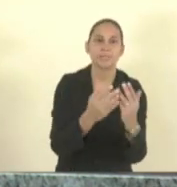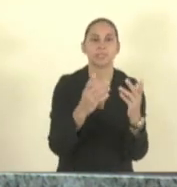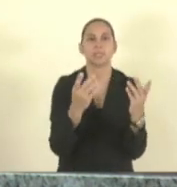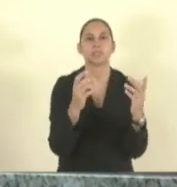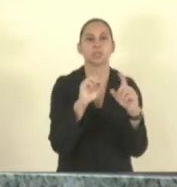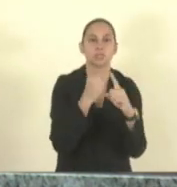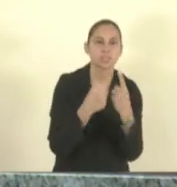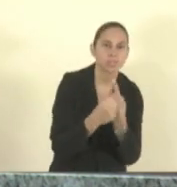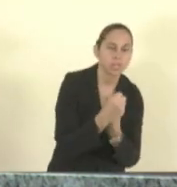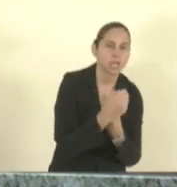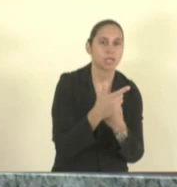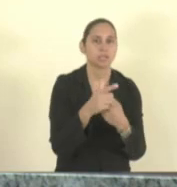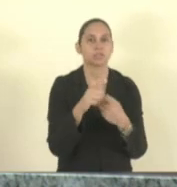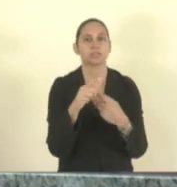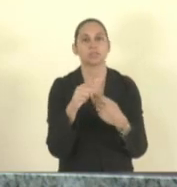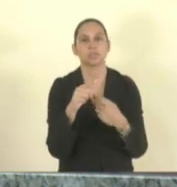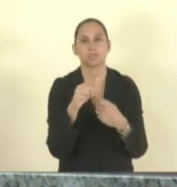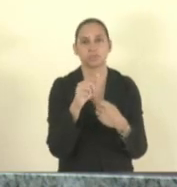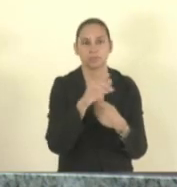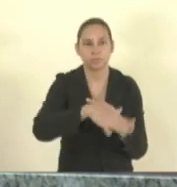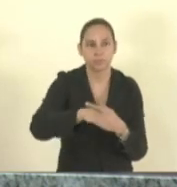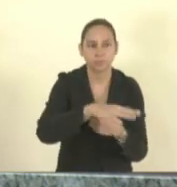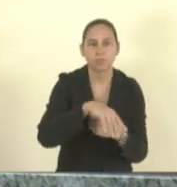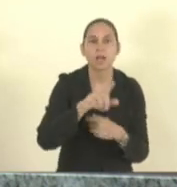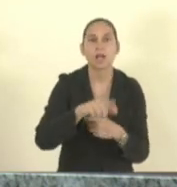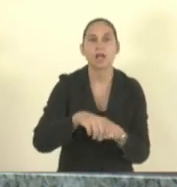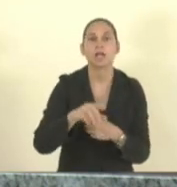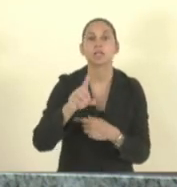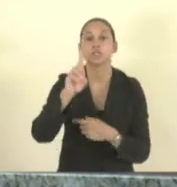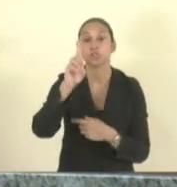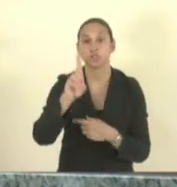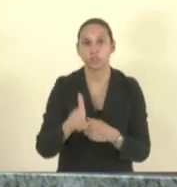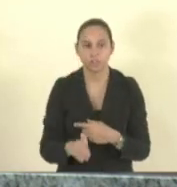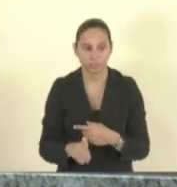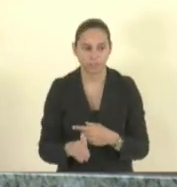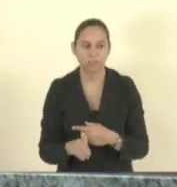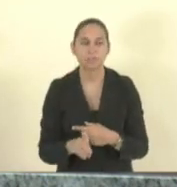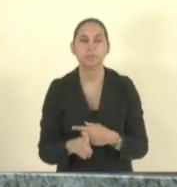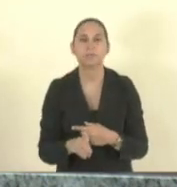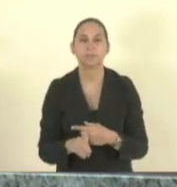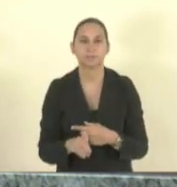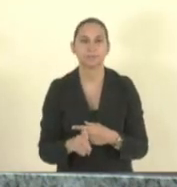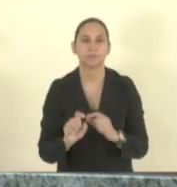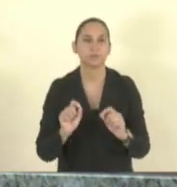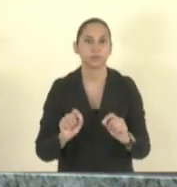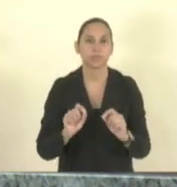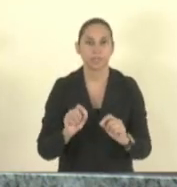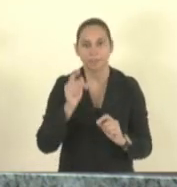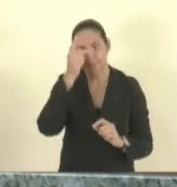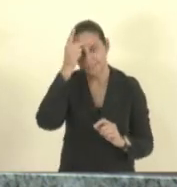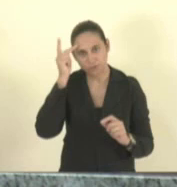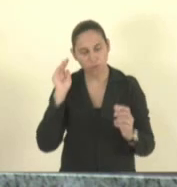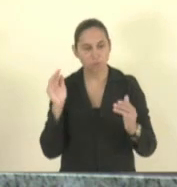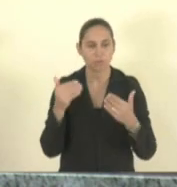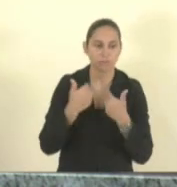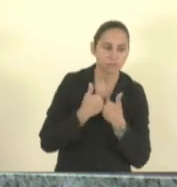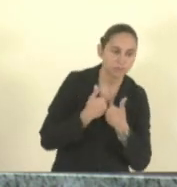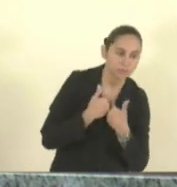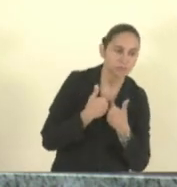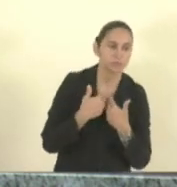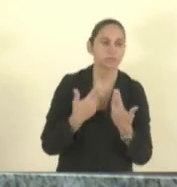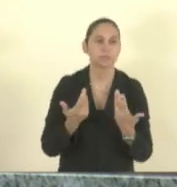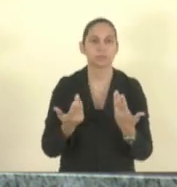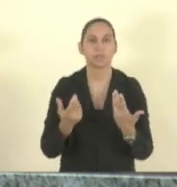sociedade assegurar o direito da pessoa com transtorno de aspecto autista o